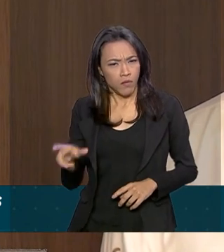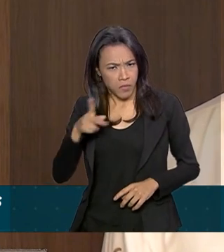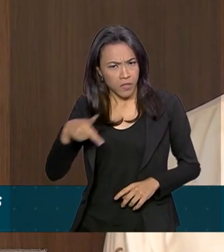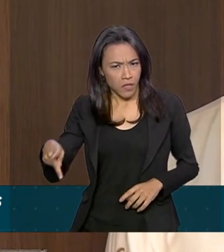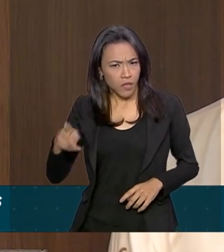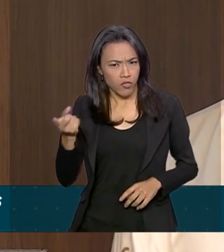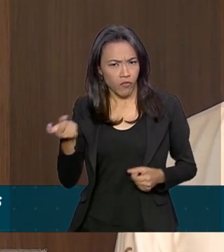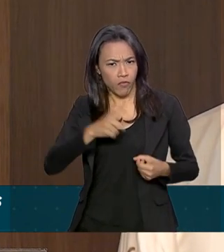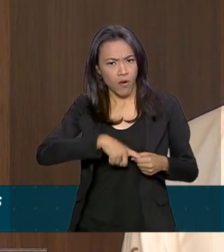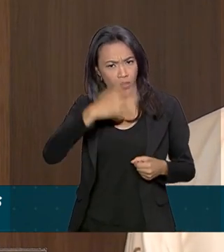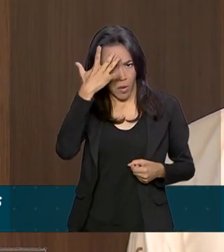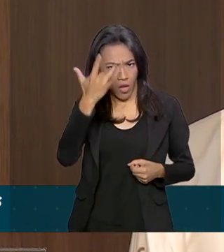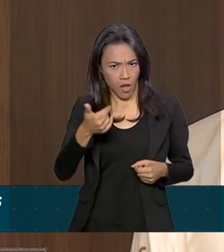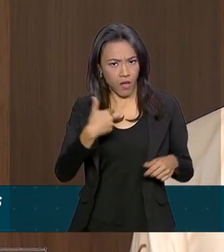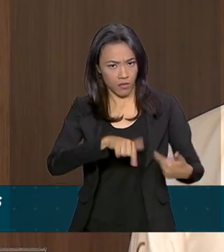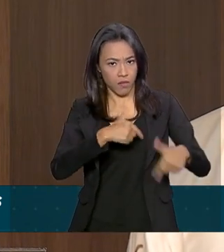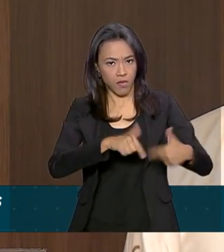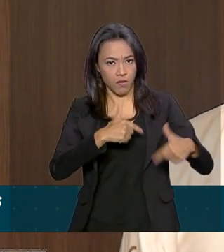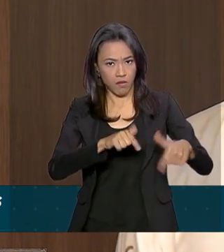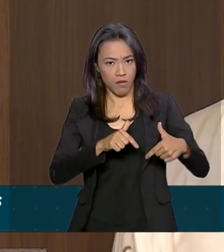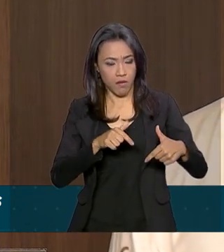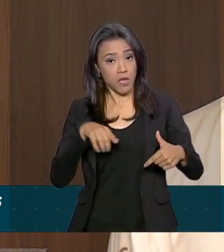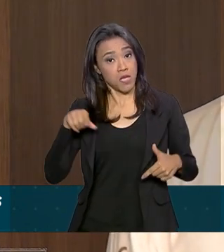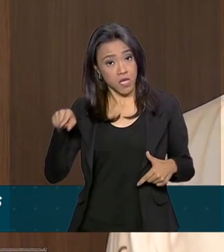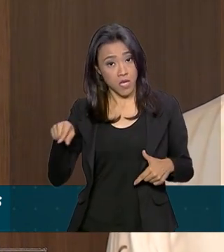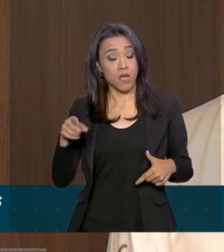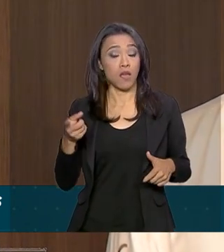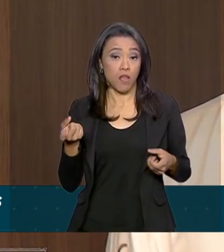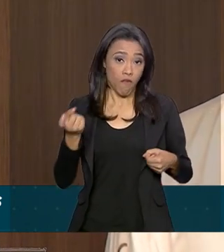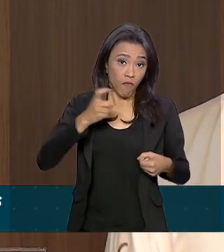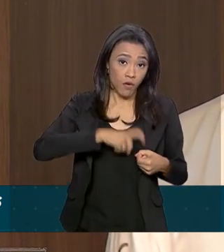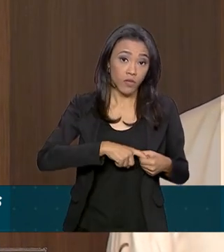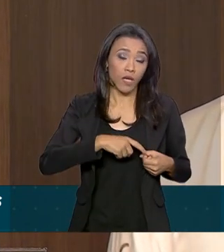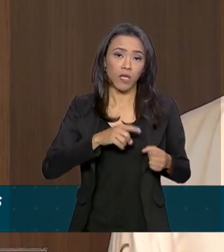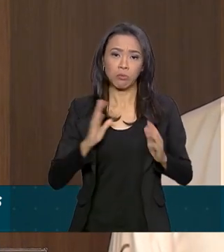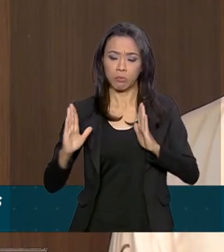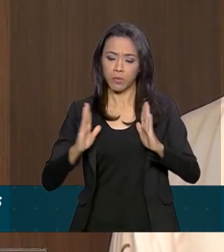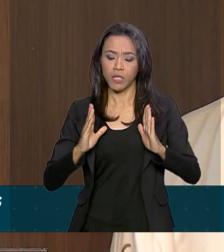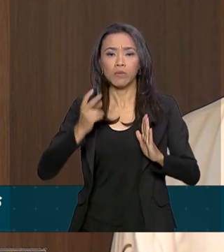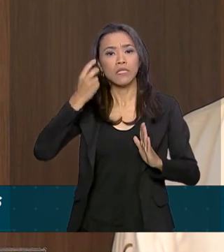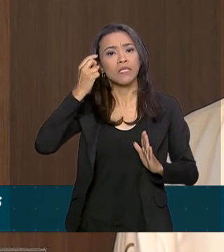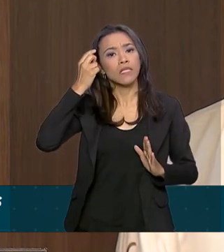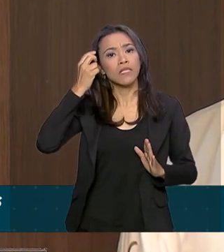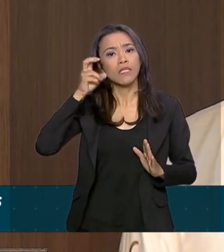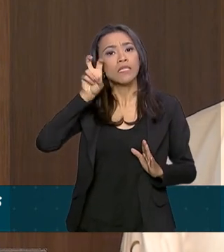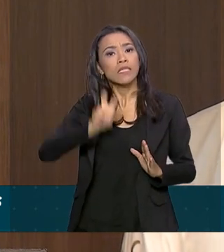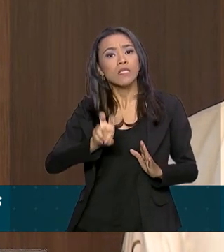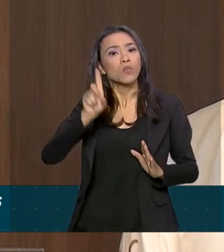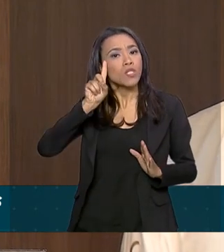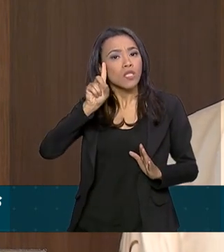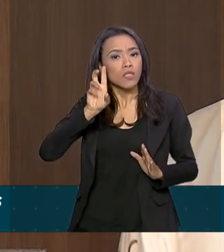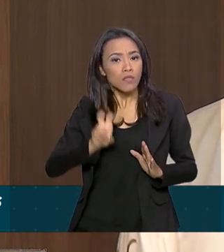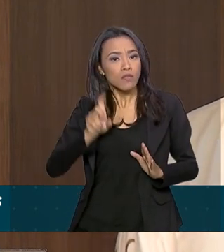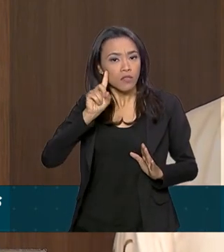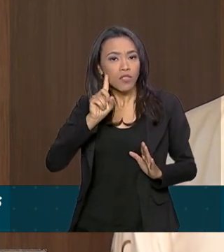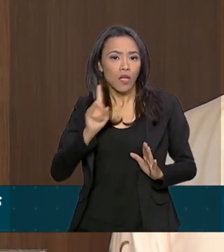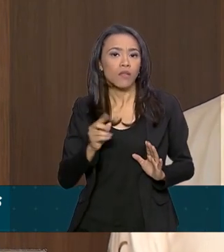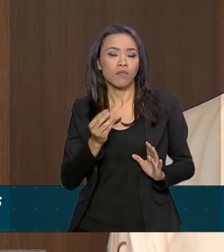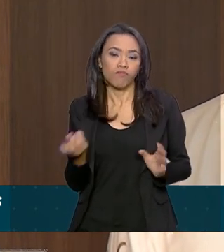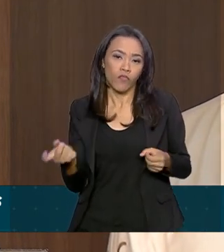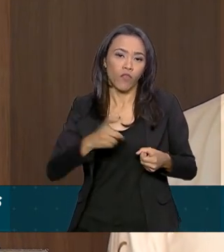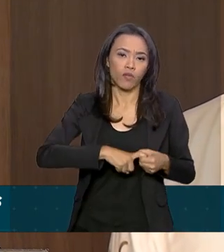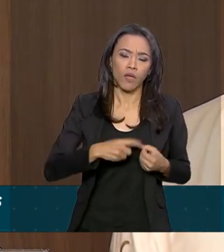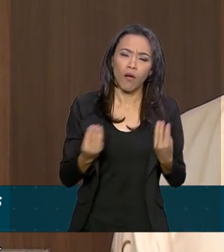amanhã? Tinha essa previsão de que ele voltaria após cinco dias de licença. Como que está essa situação?